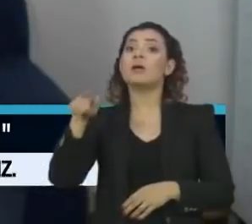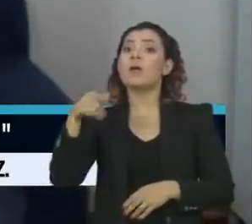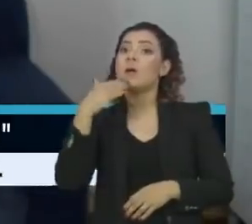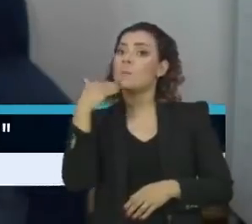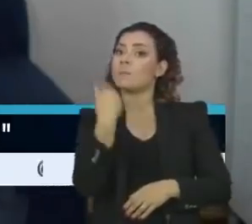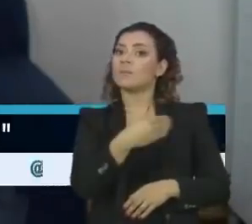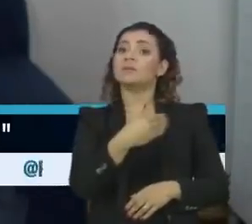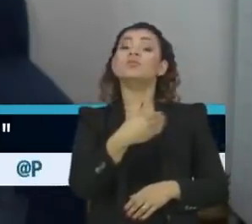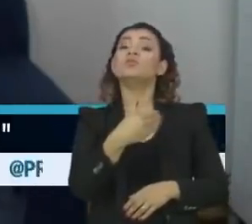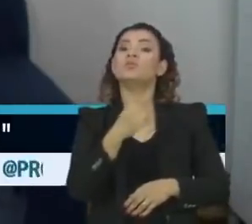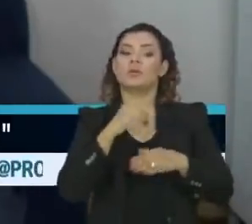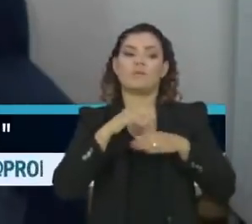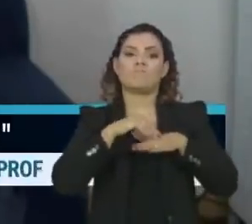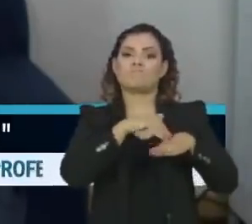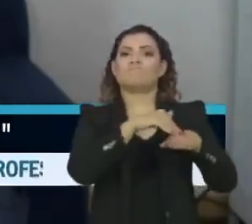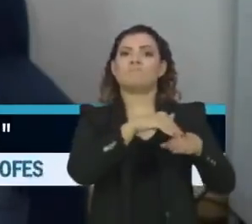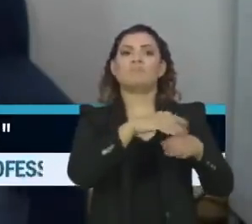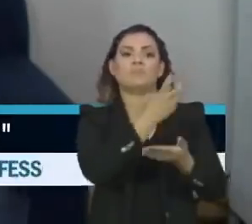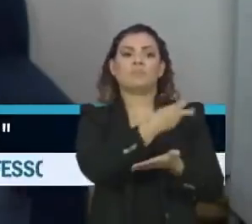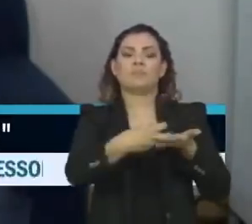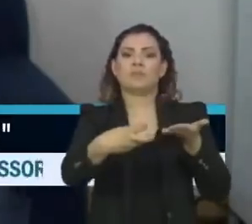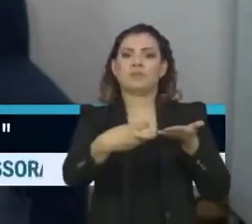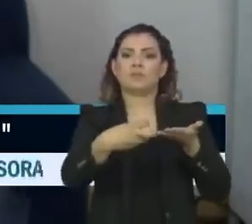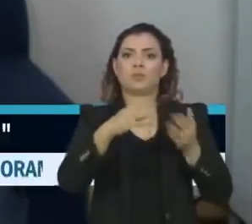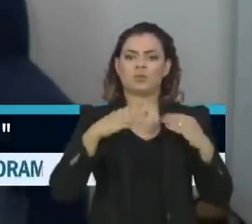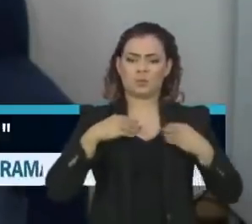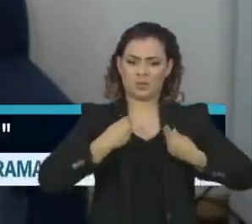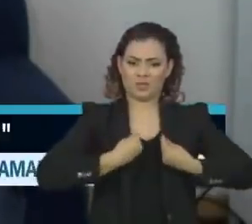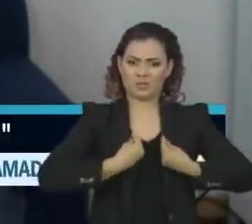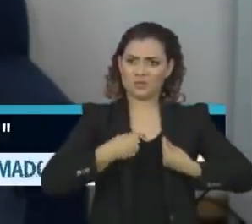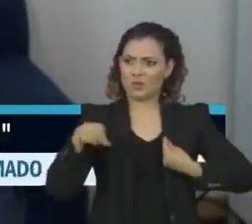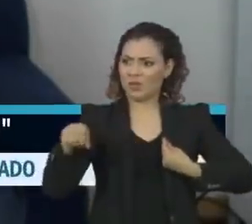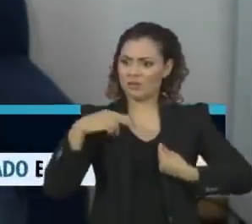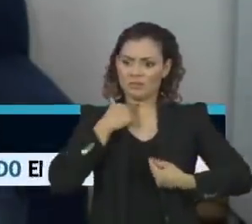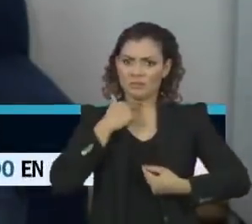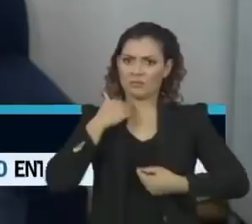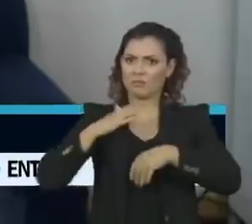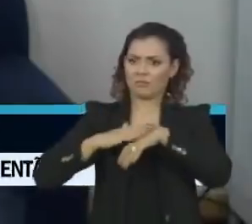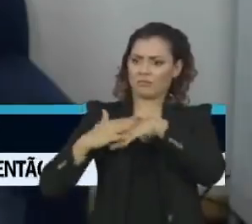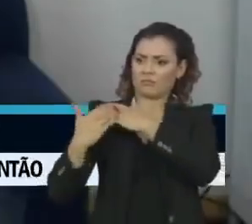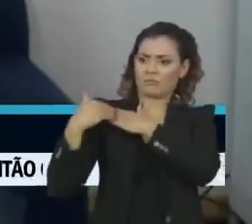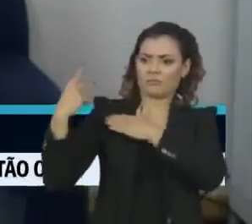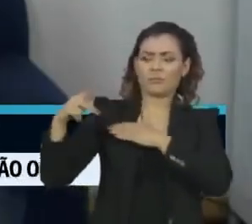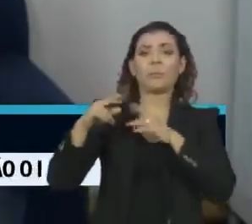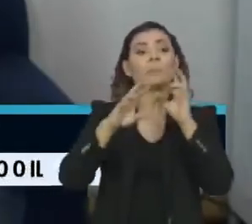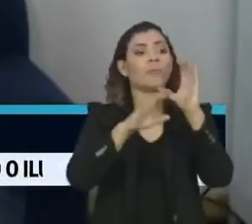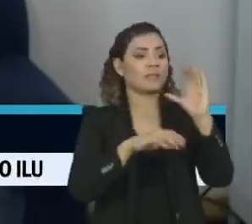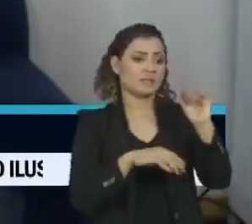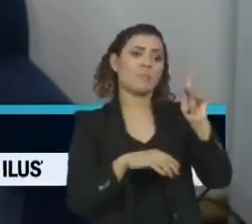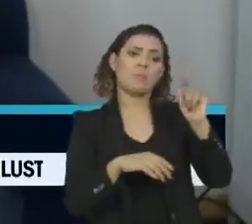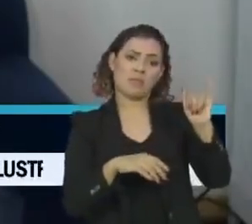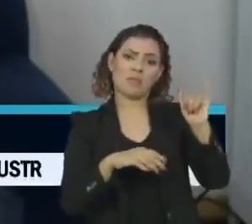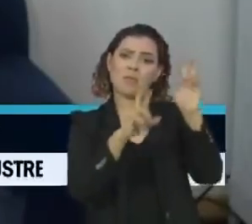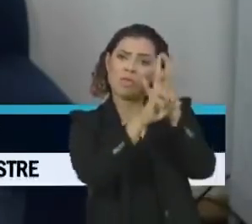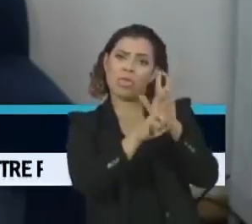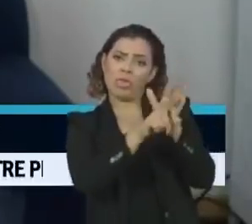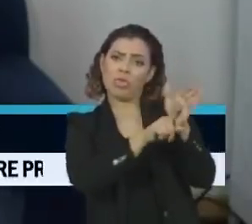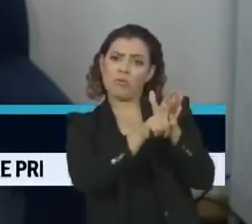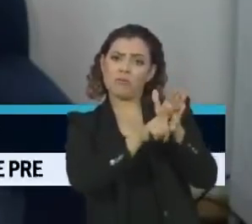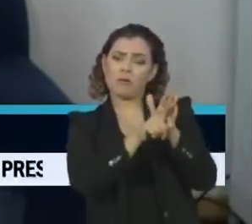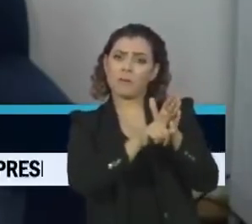impeachment de ministro. Não caberia a ele falar sobre isso. Caberia a ele falar que a CPI, se não